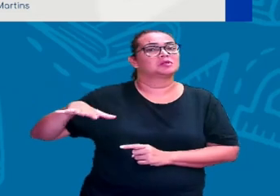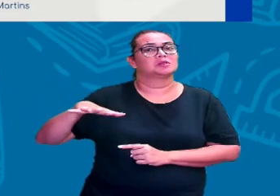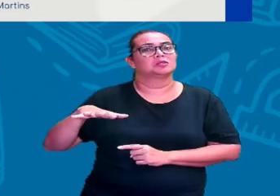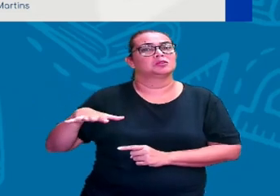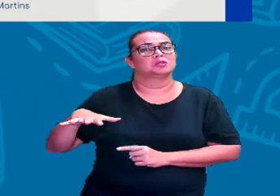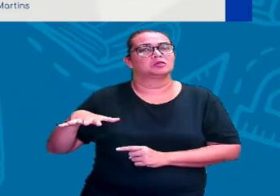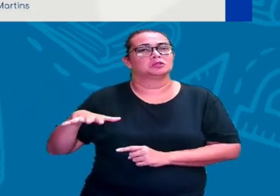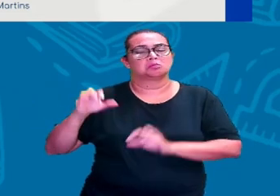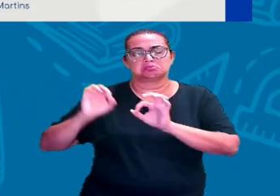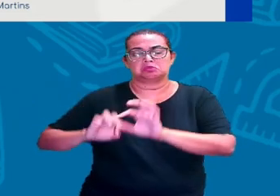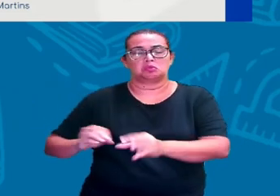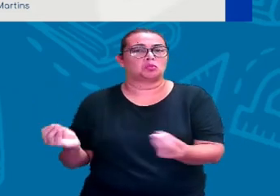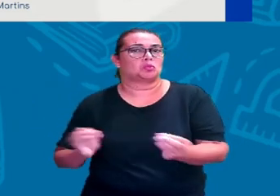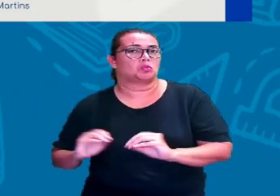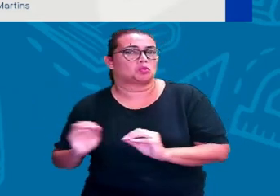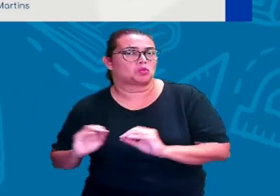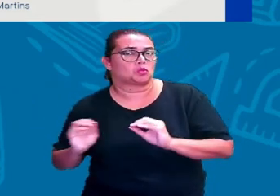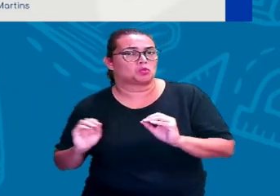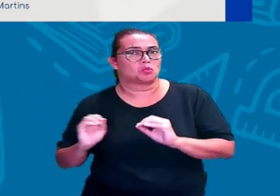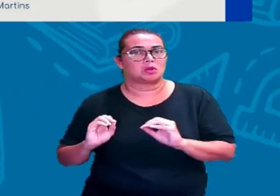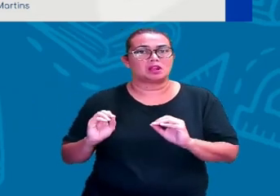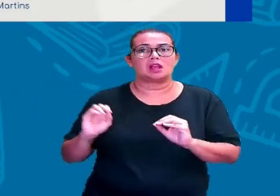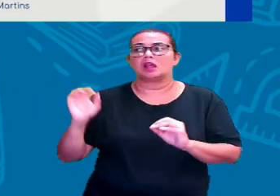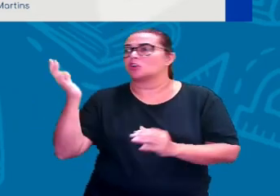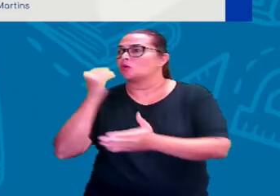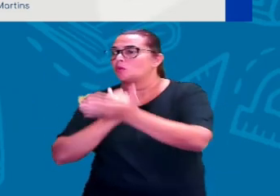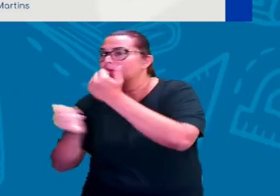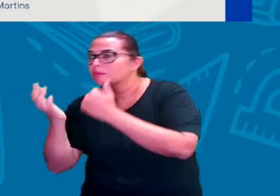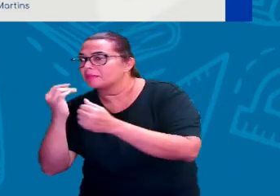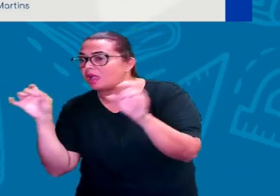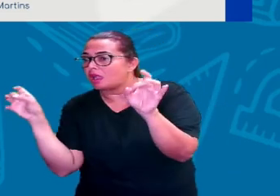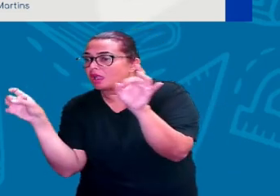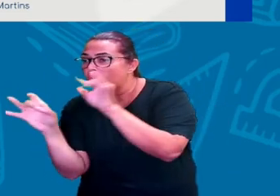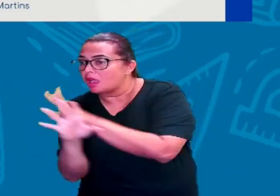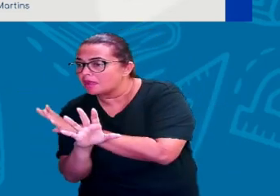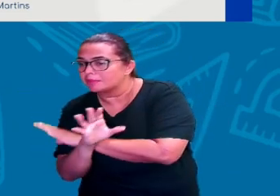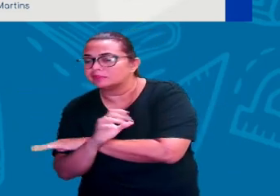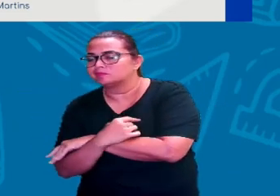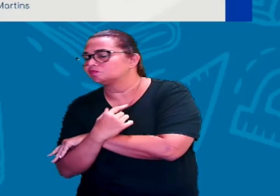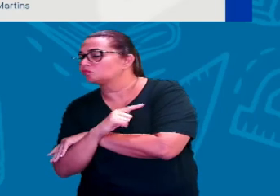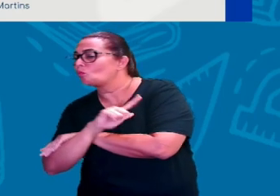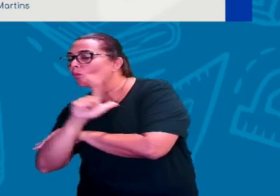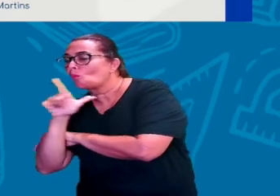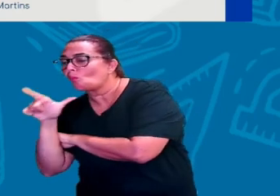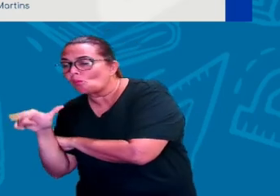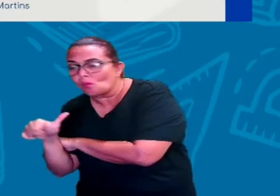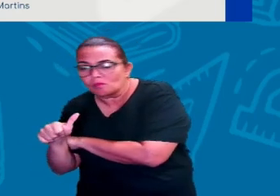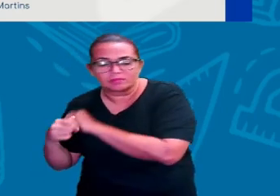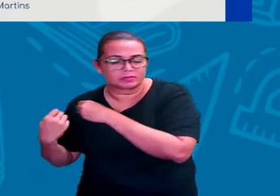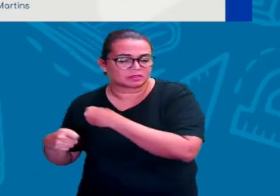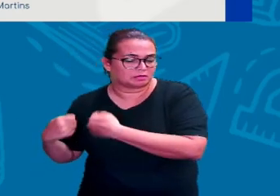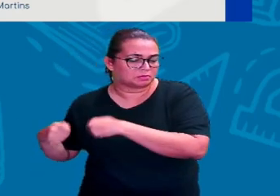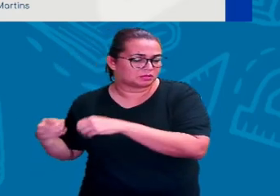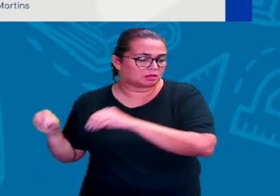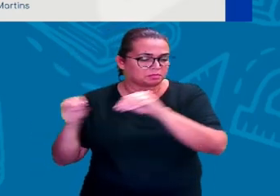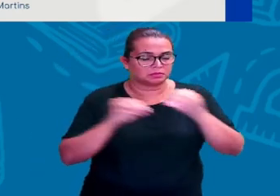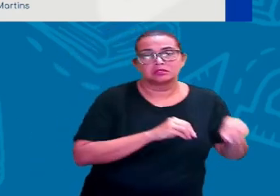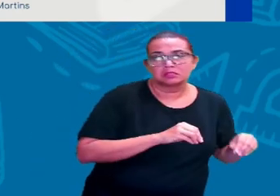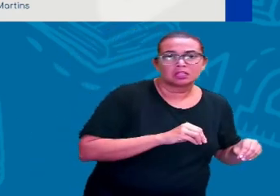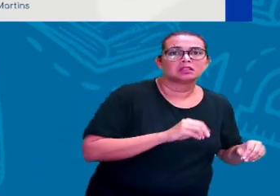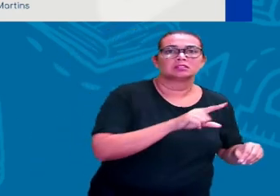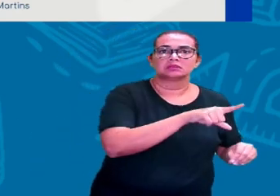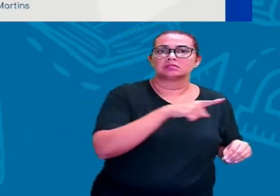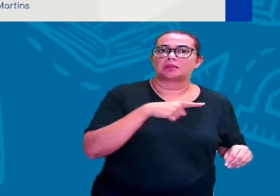acabavam, eles precisavam mudar de lugar em busca desses alimentos. Então, caçavam animais, pescavam os peixes